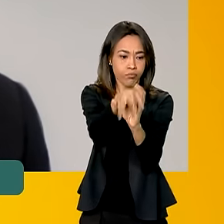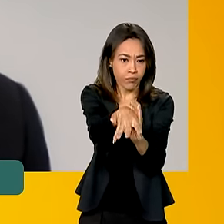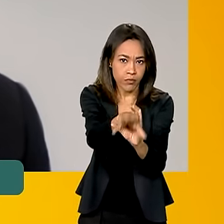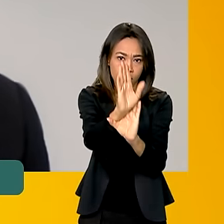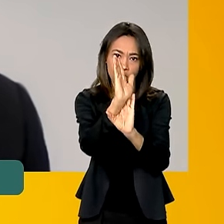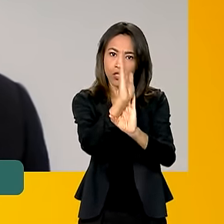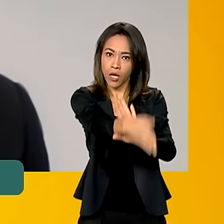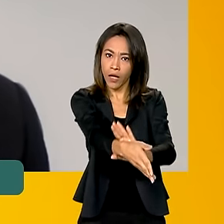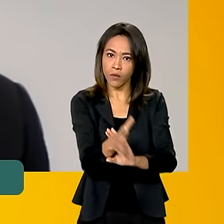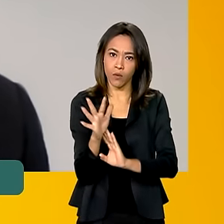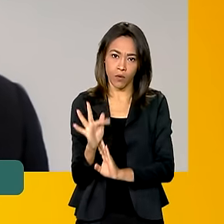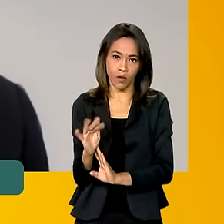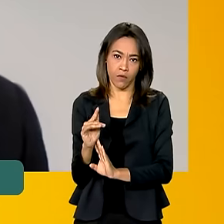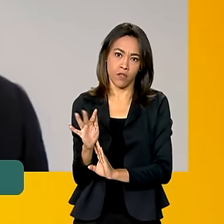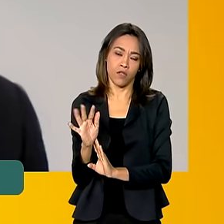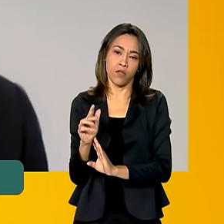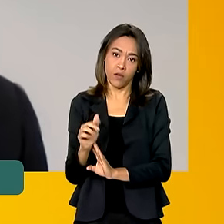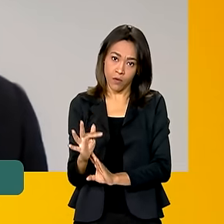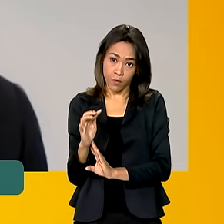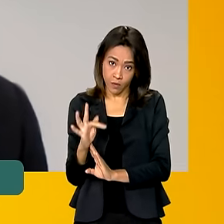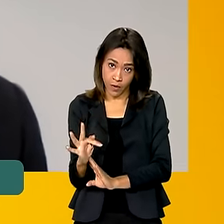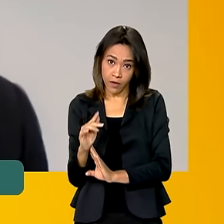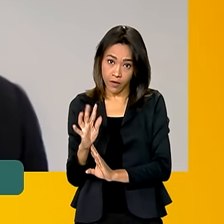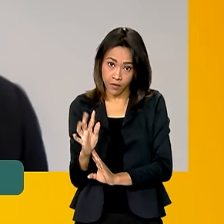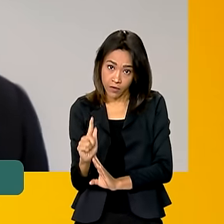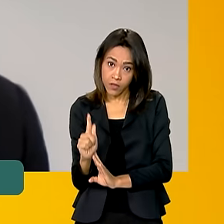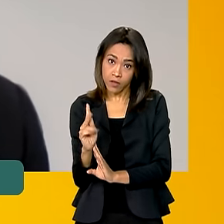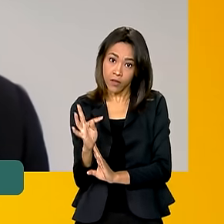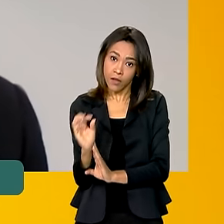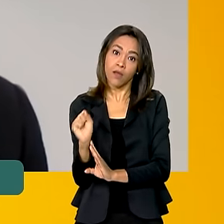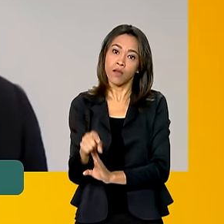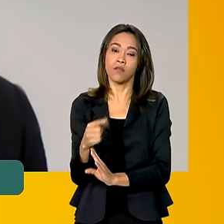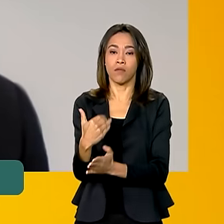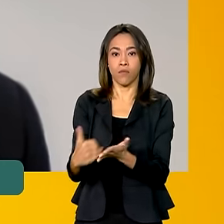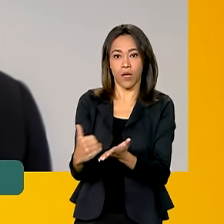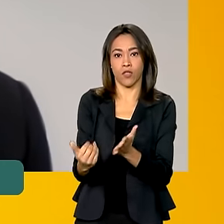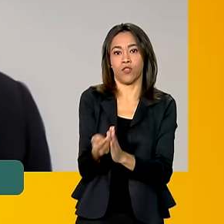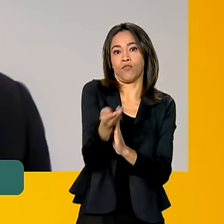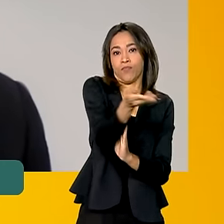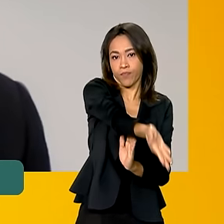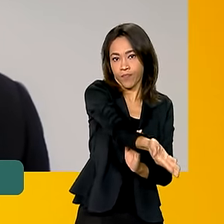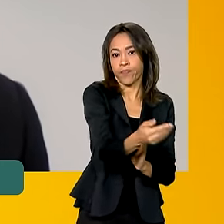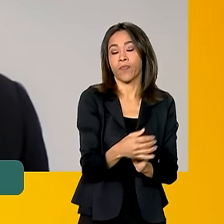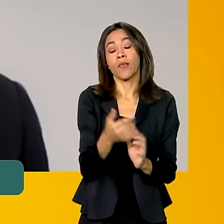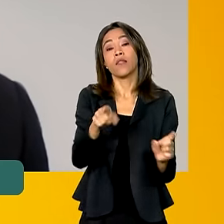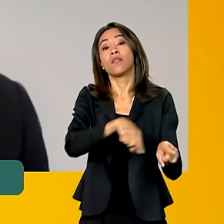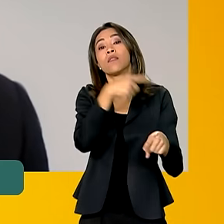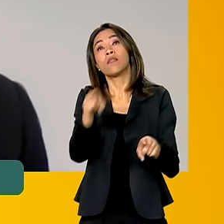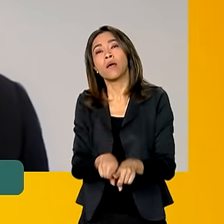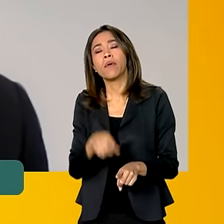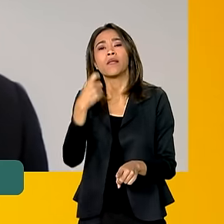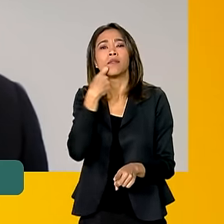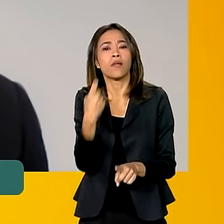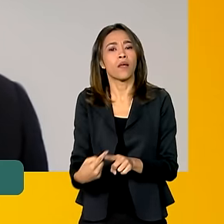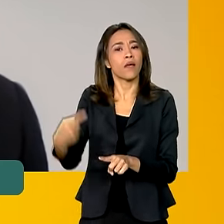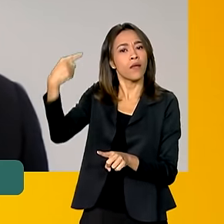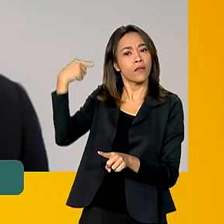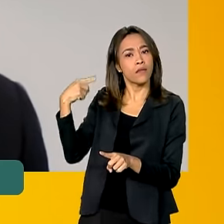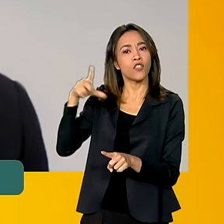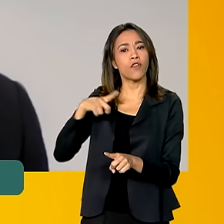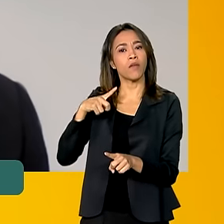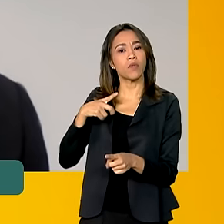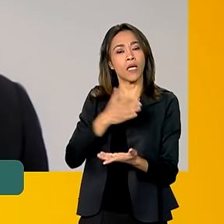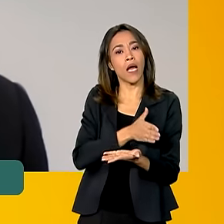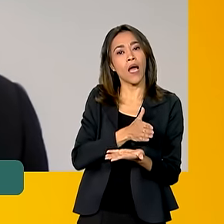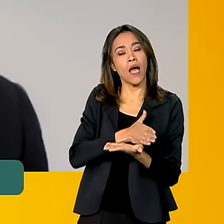passada e sempre para essa semana, as antecipações de calendários. Na sexta-feira tivemos a antecipação das